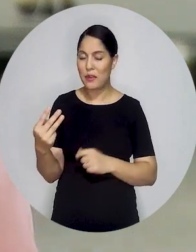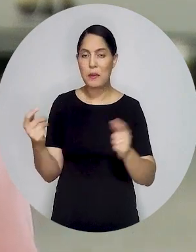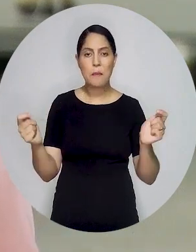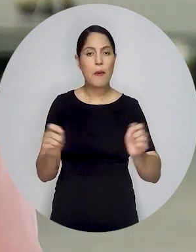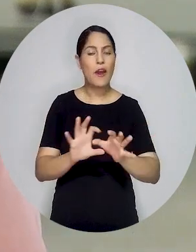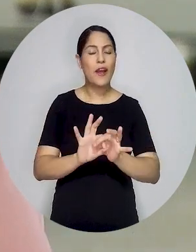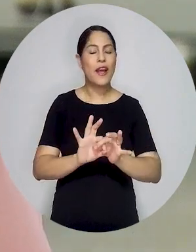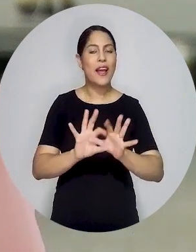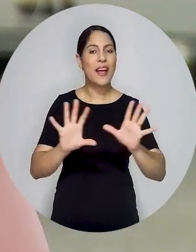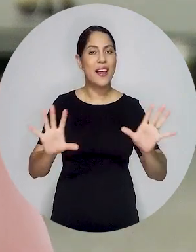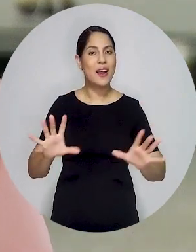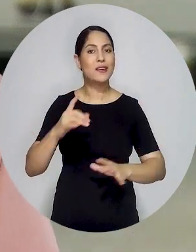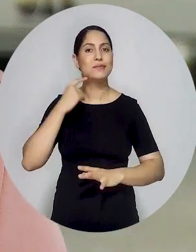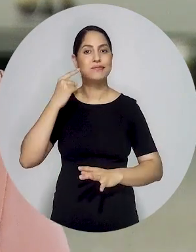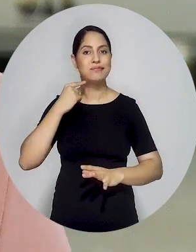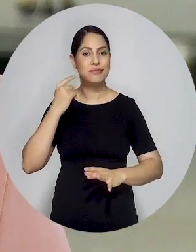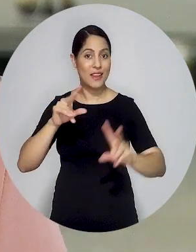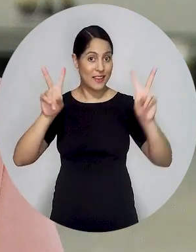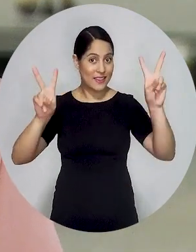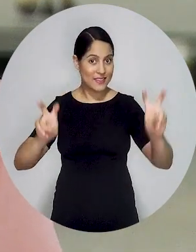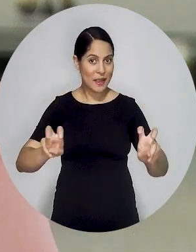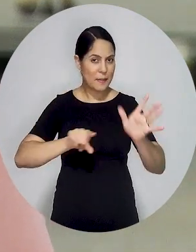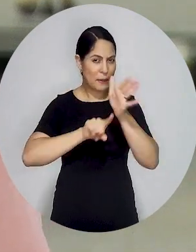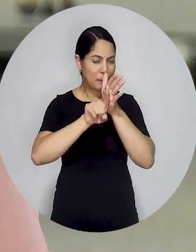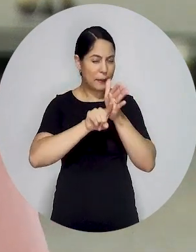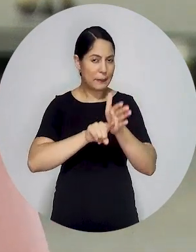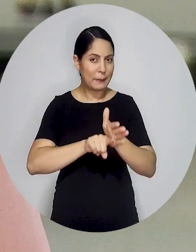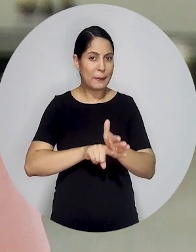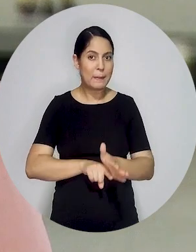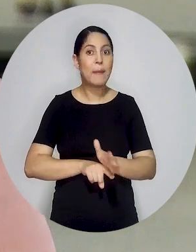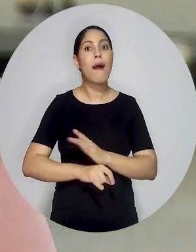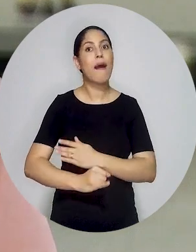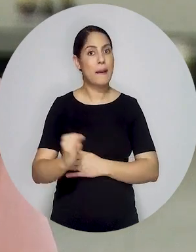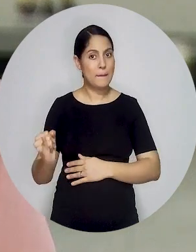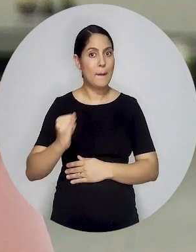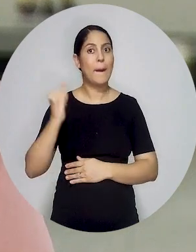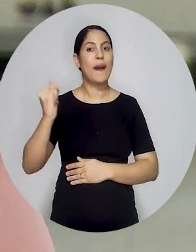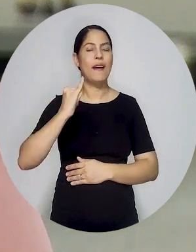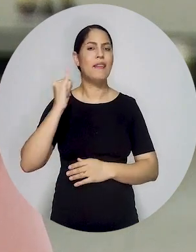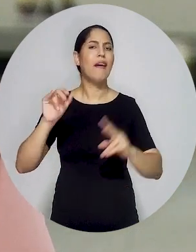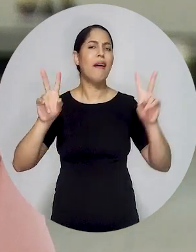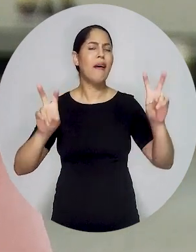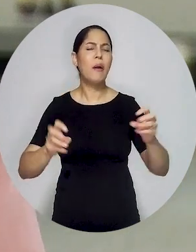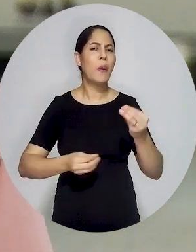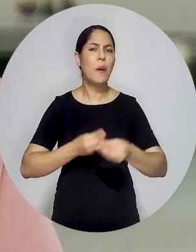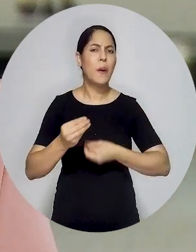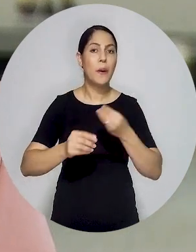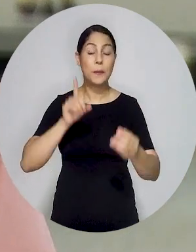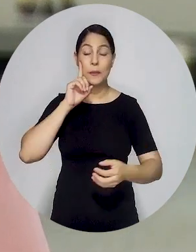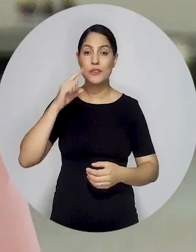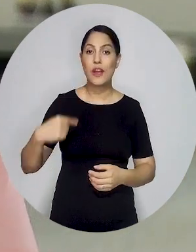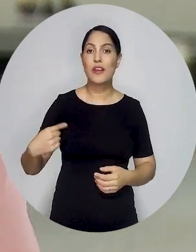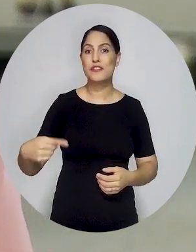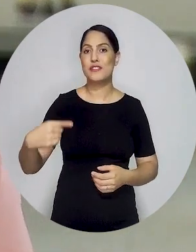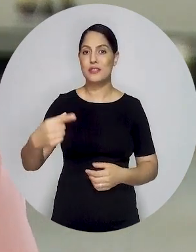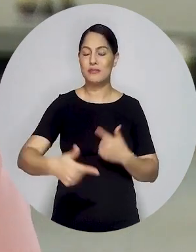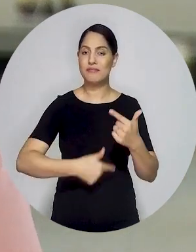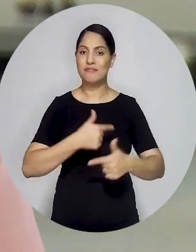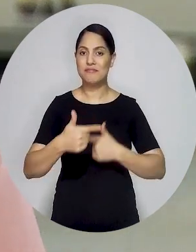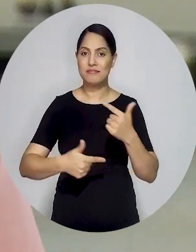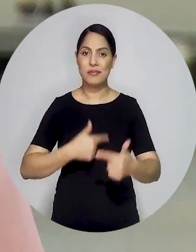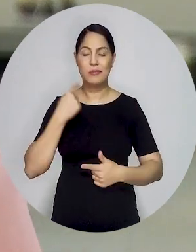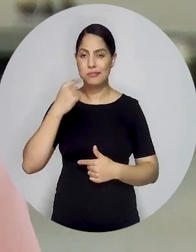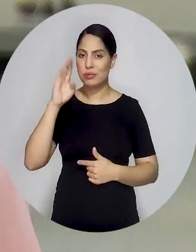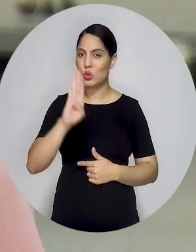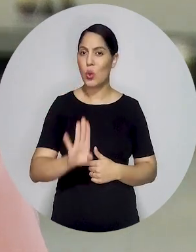2023. Por meio dela, a advocacia poderá propor temas importantes relacionados ao dia a dia das advogadas